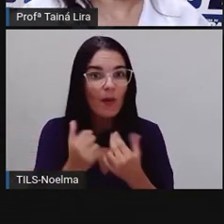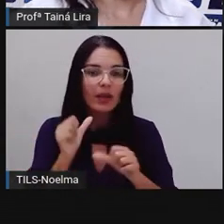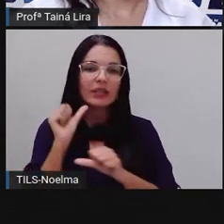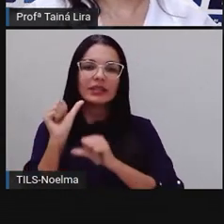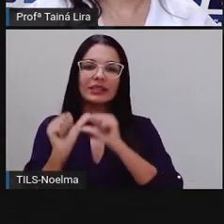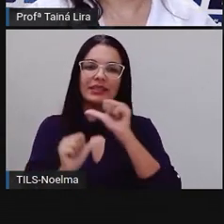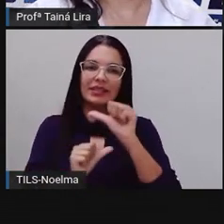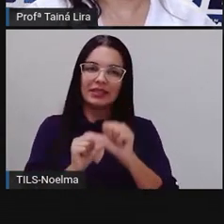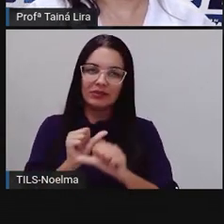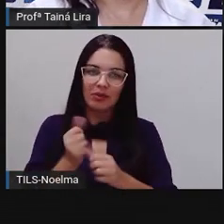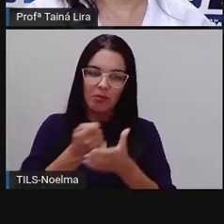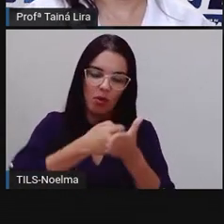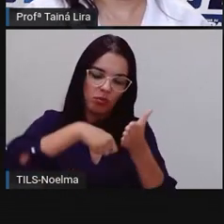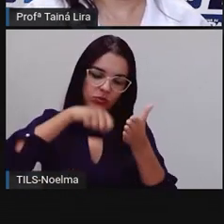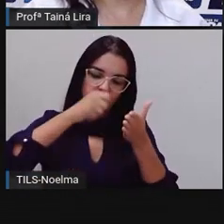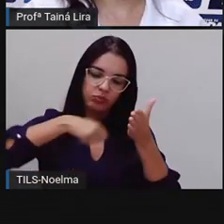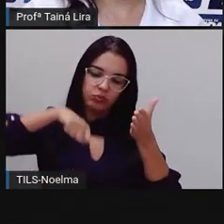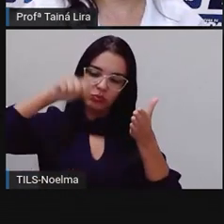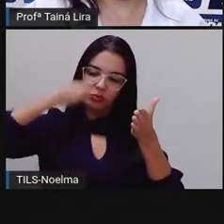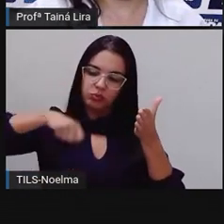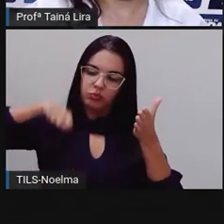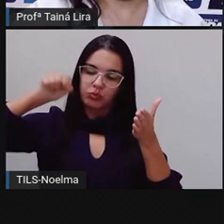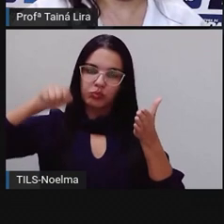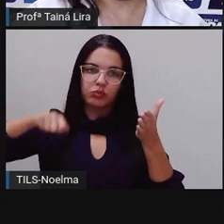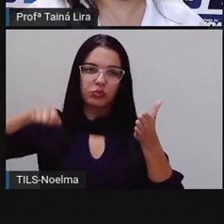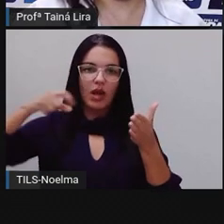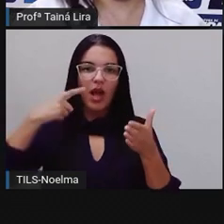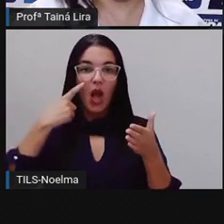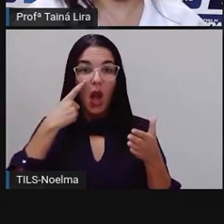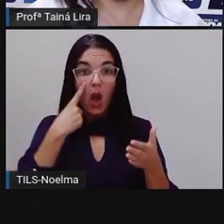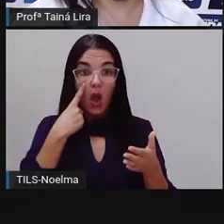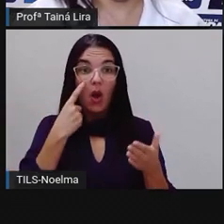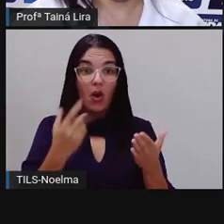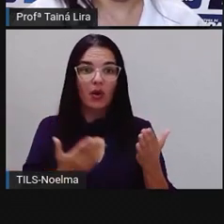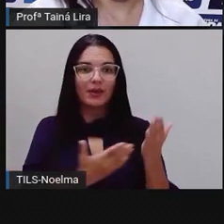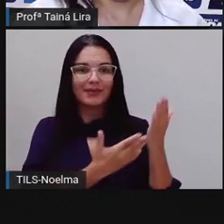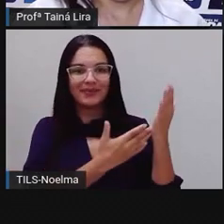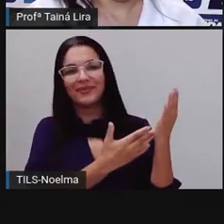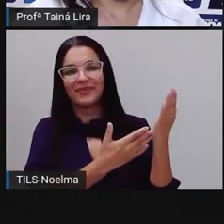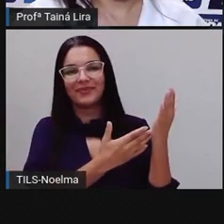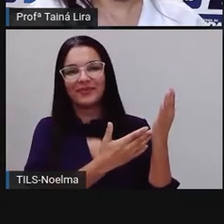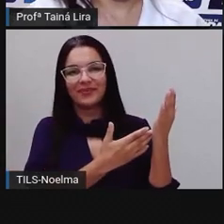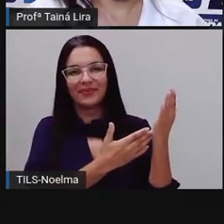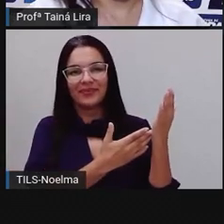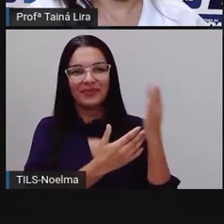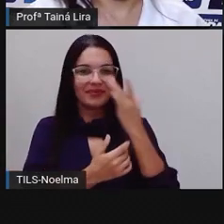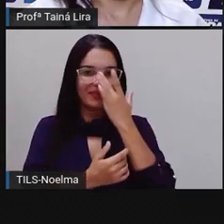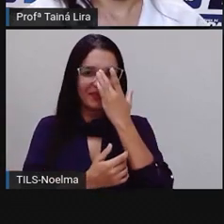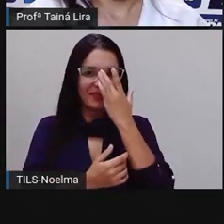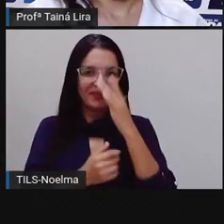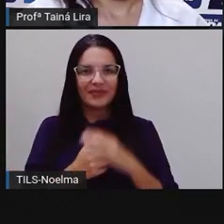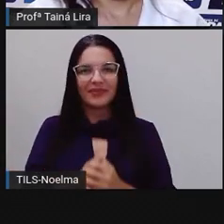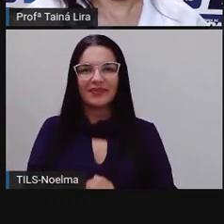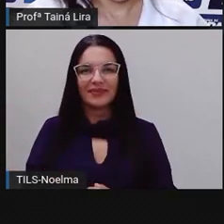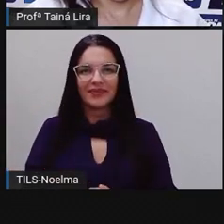ó, e escreveu aqui em cursivo. Então, olha lá como ficou Aline, ó, Aline,